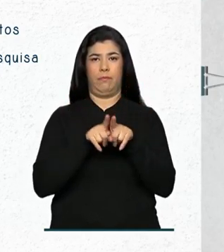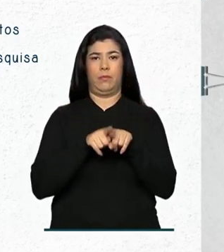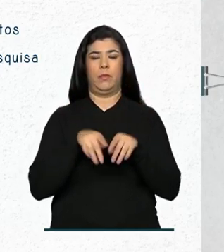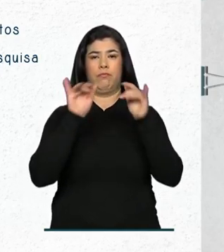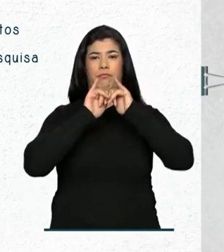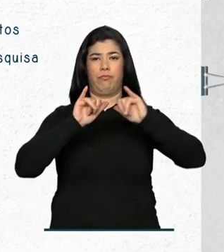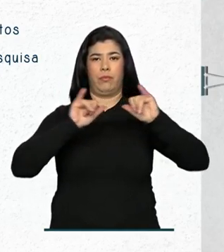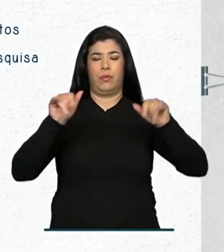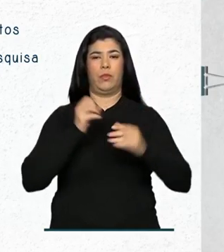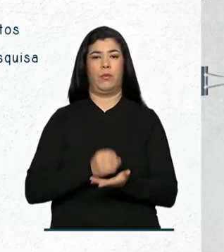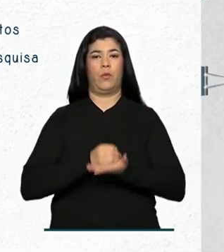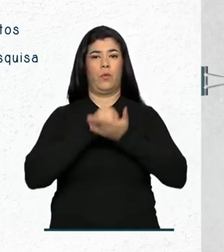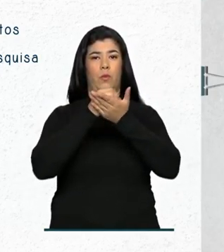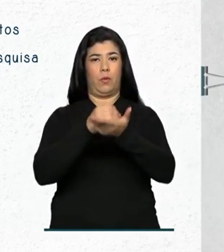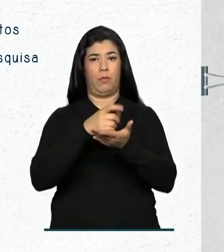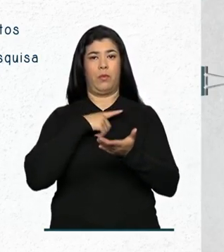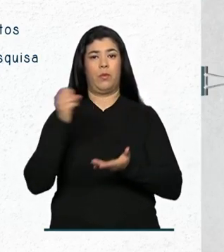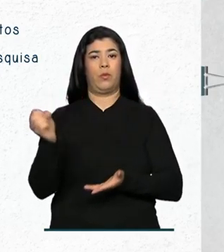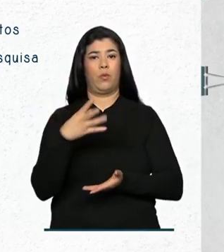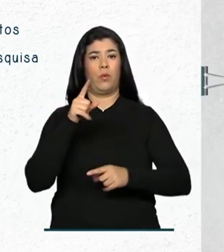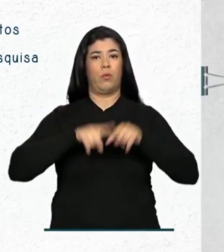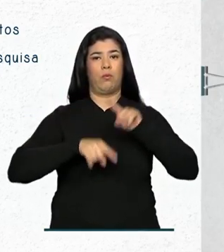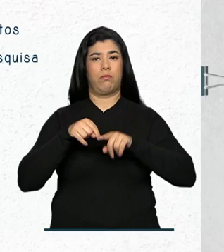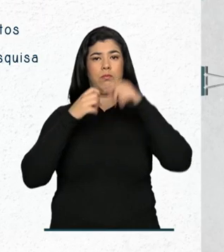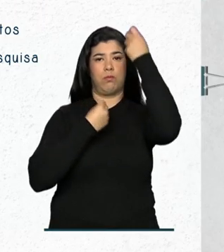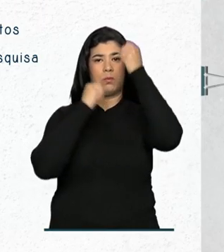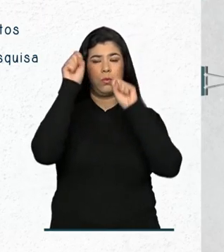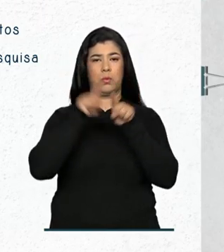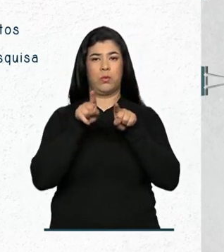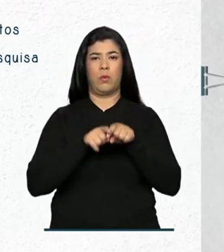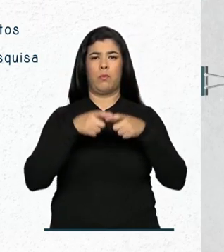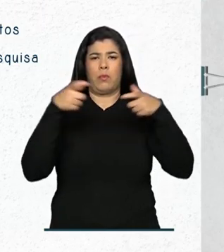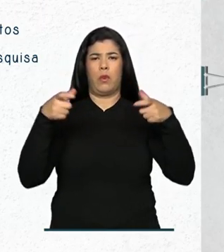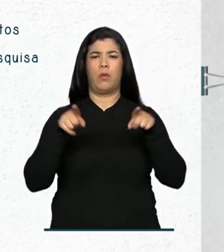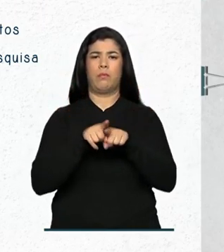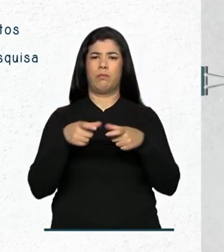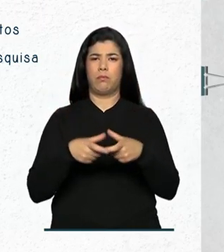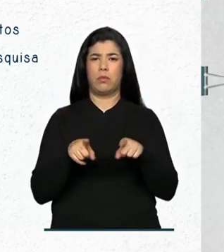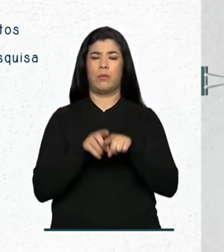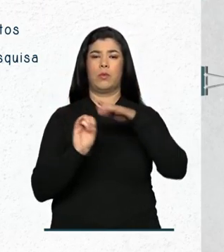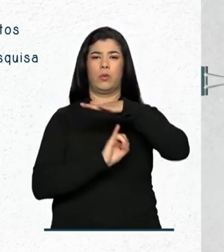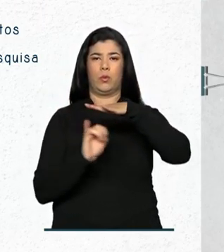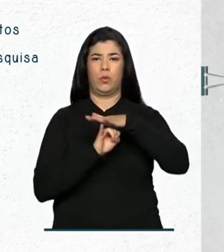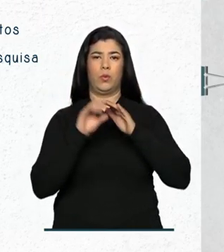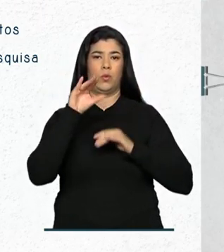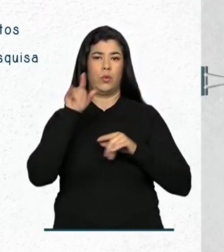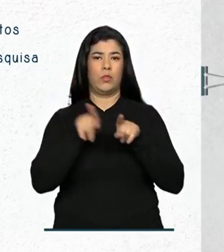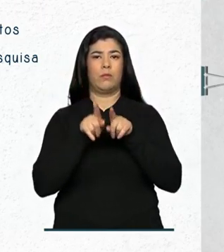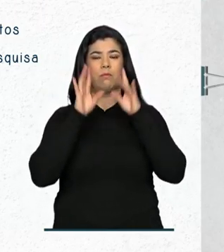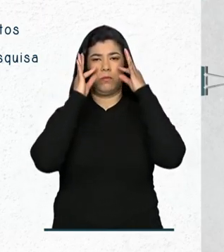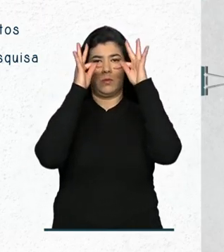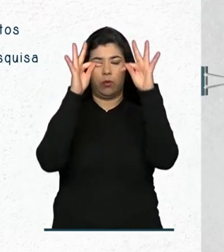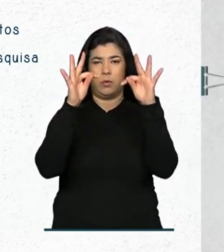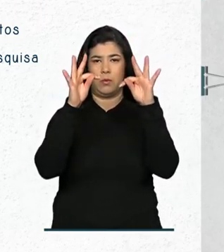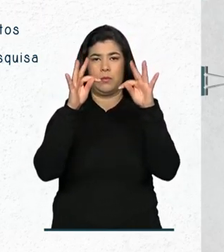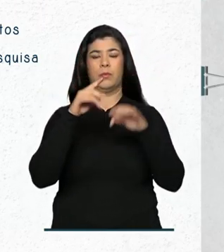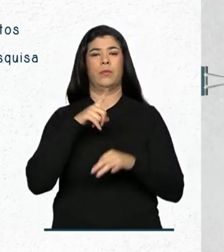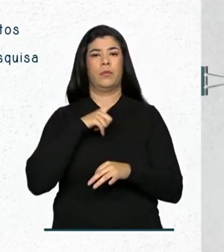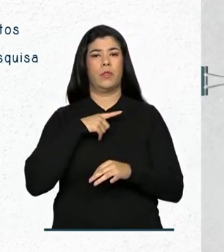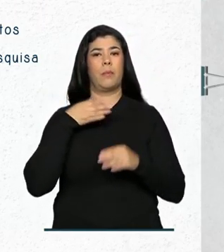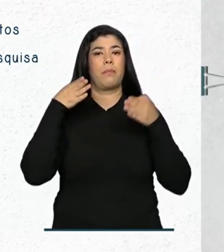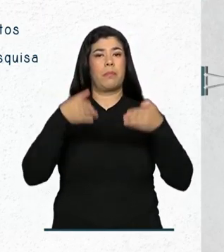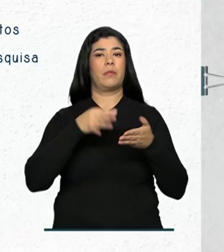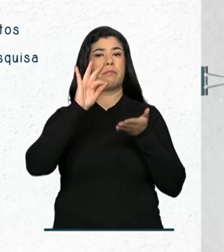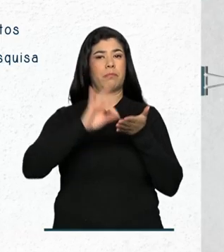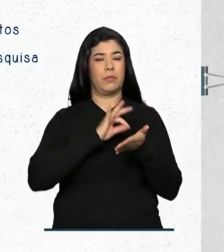pública é para financiar a aquisição de novos equipamentos de médio e grande porte por instituições científicas e tecnológicas. Para